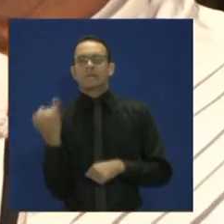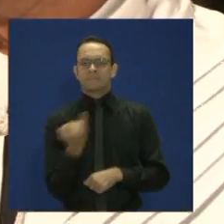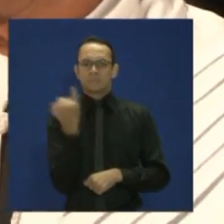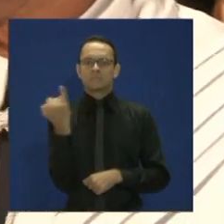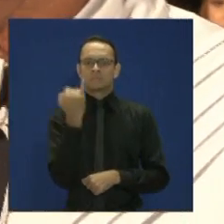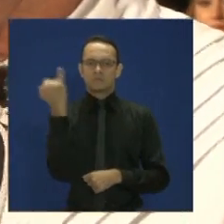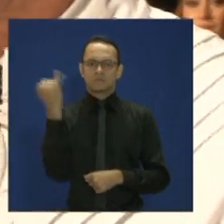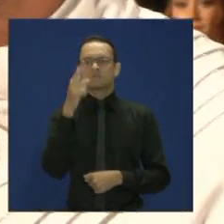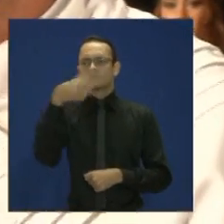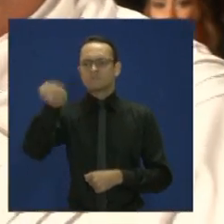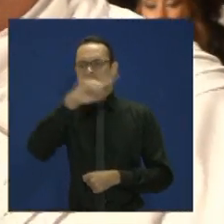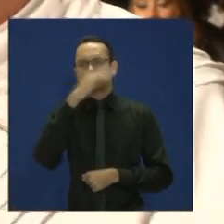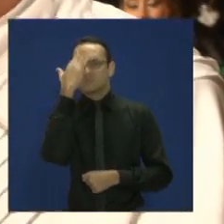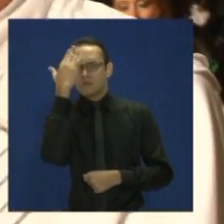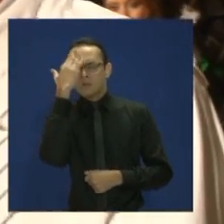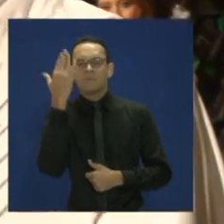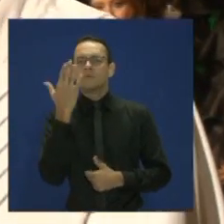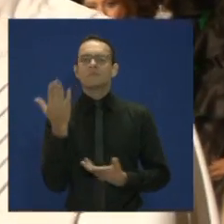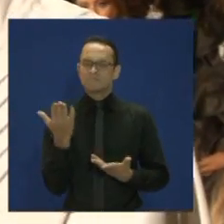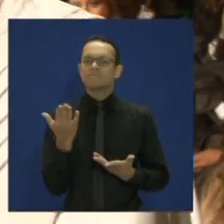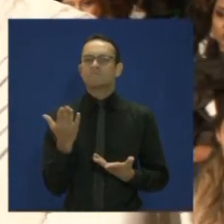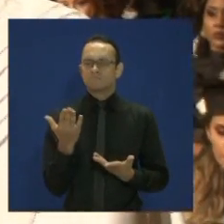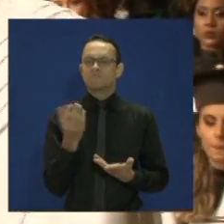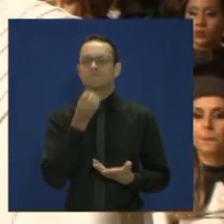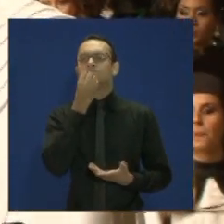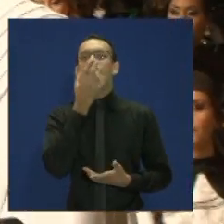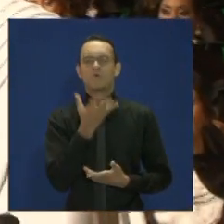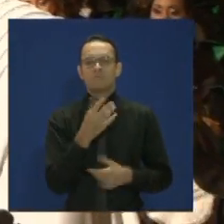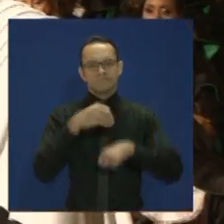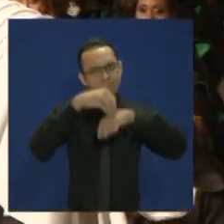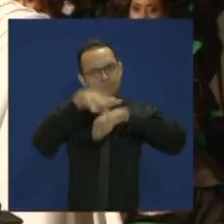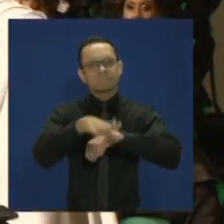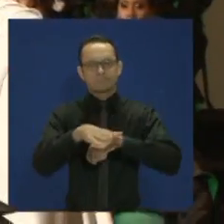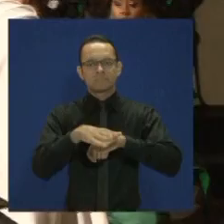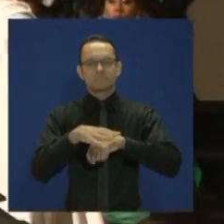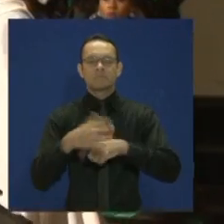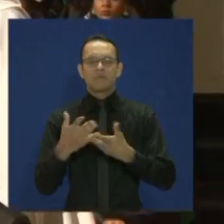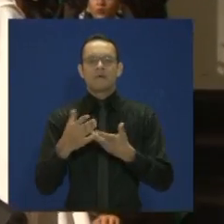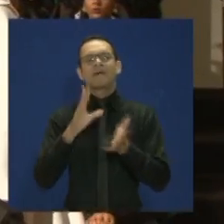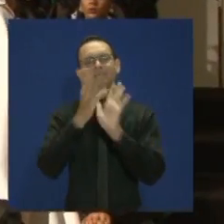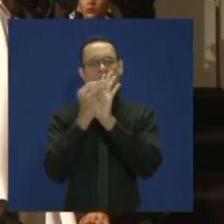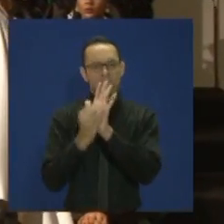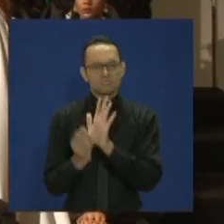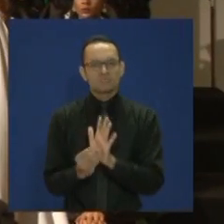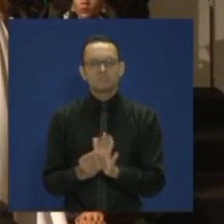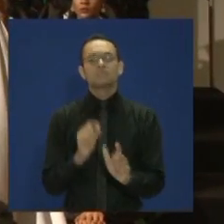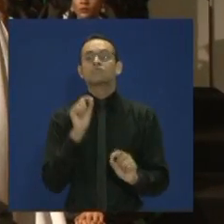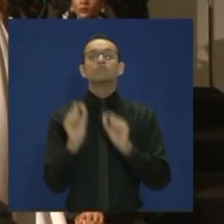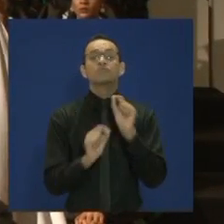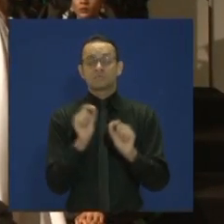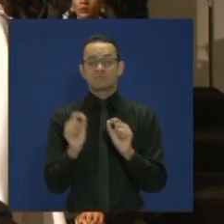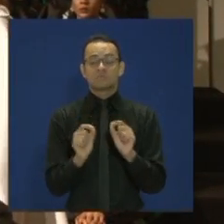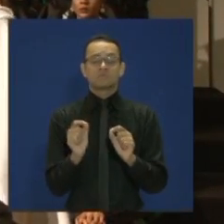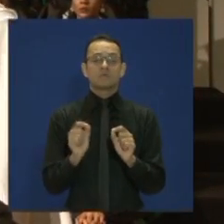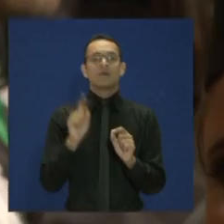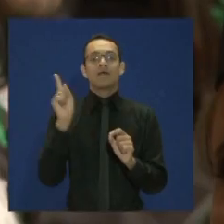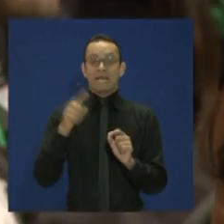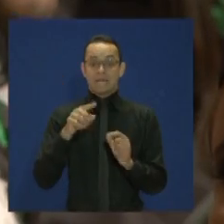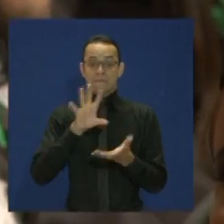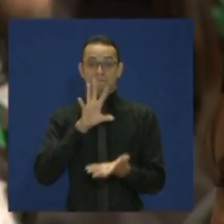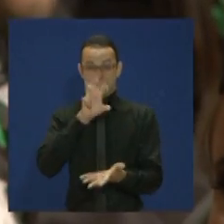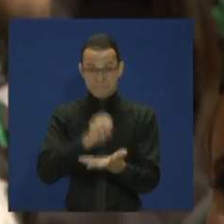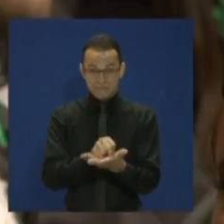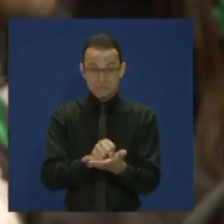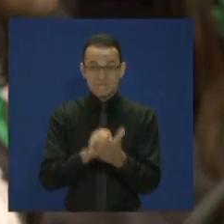que todos tenham consciência desses dados, nós temos hoje matriculados na